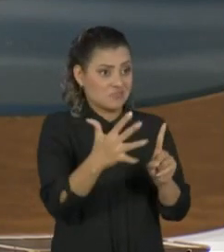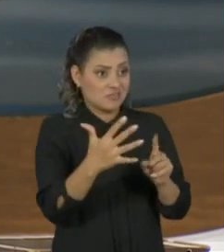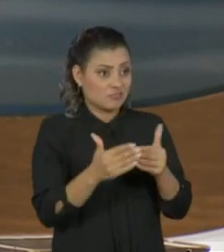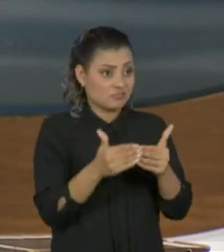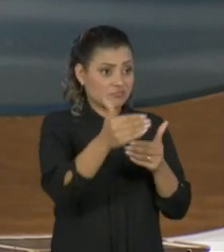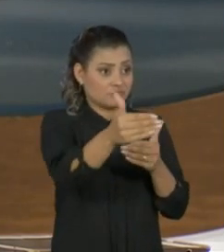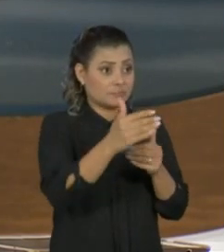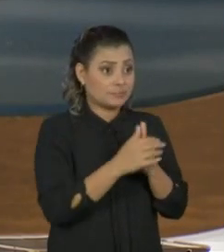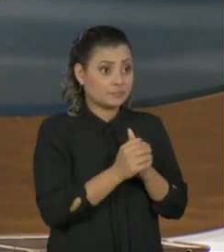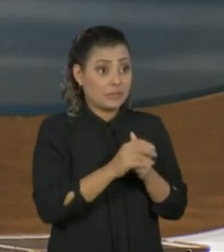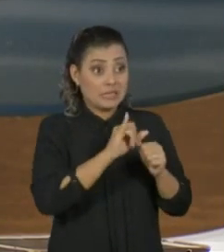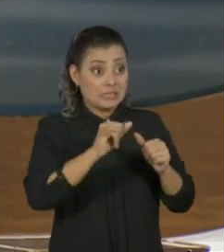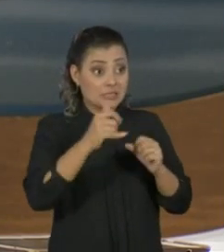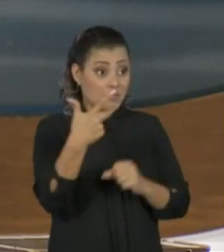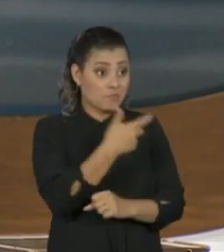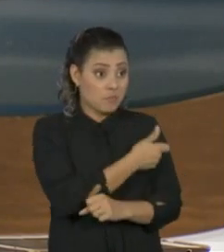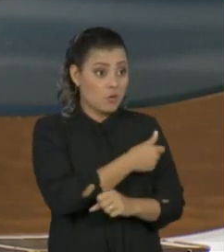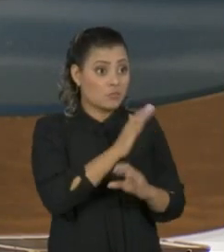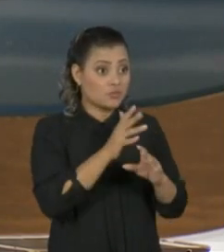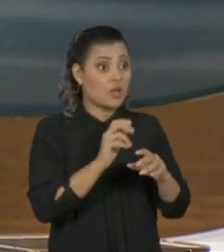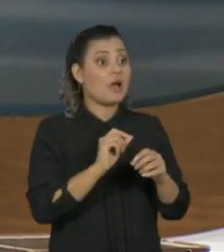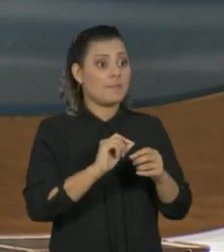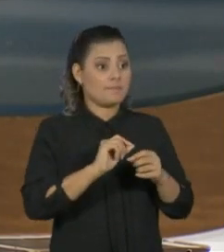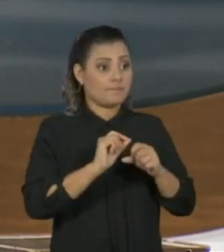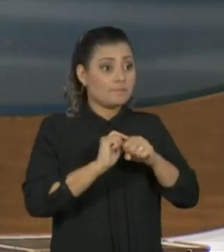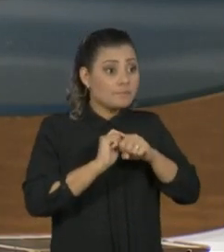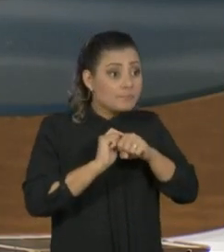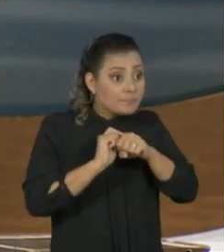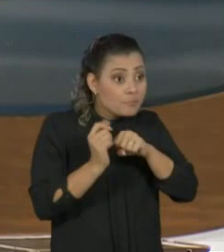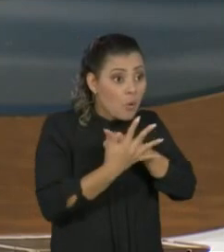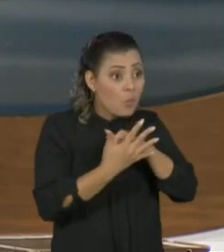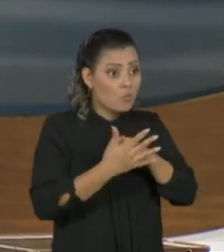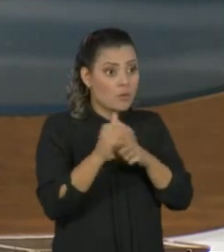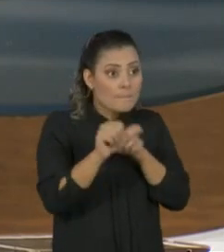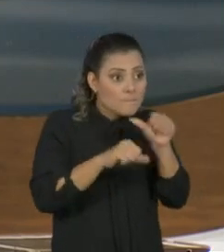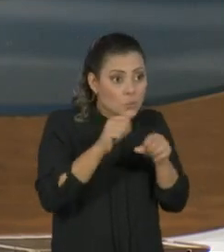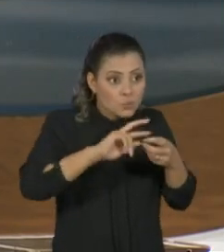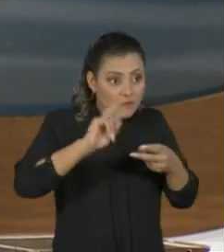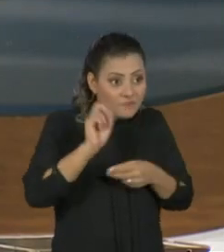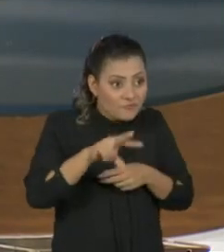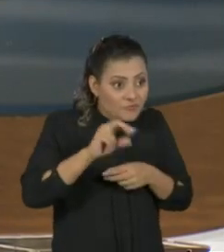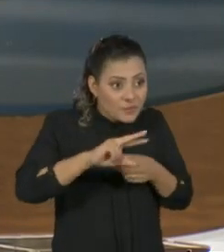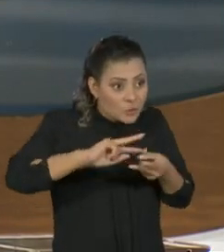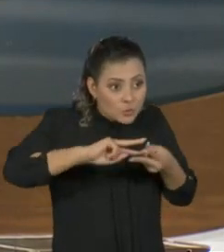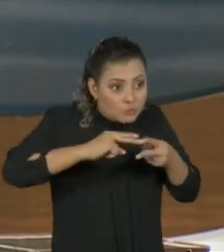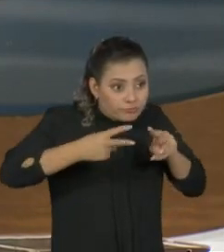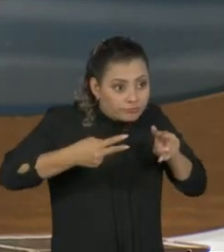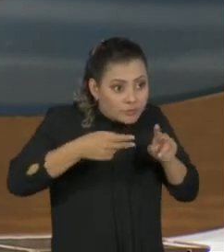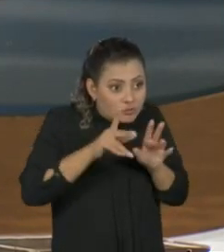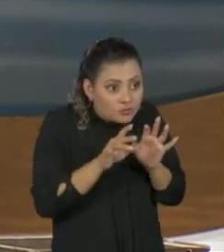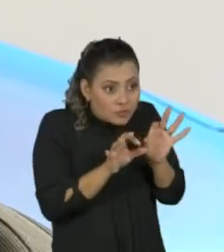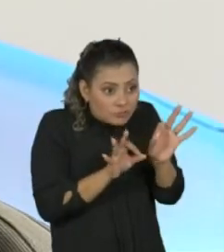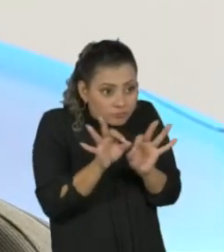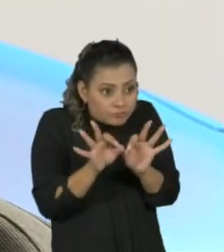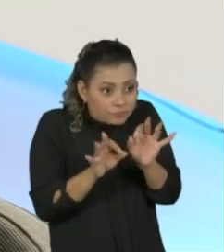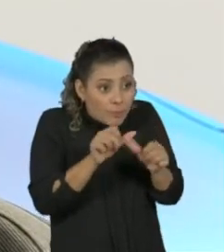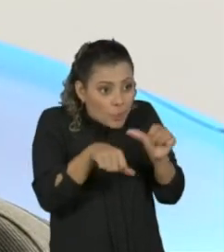ela chegue esse vírus já tenha sofrido uma mutação e a vacina seja menos eficiente do que poderia ser? Certo.